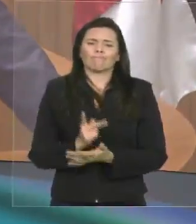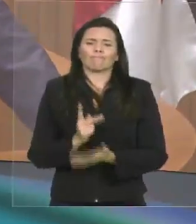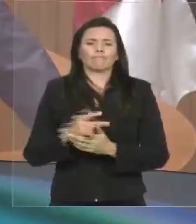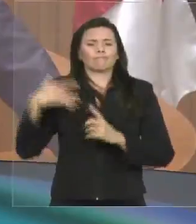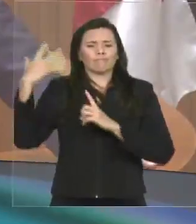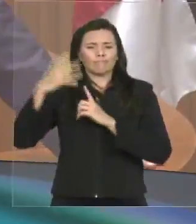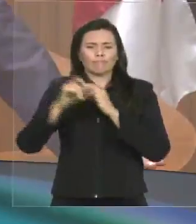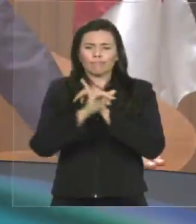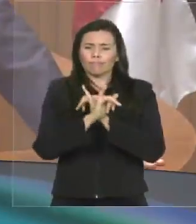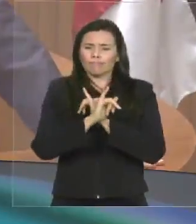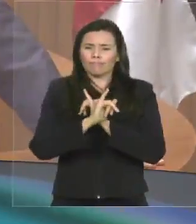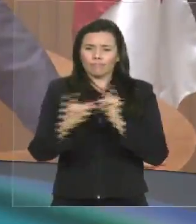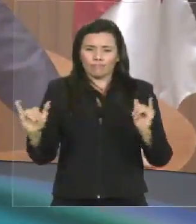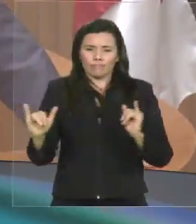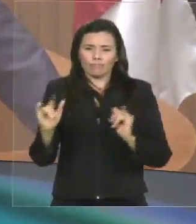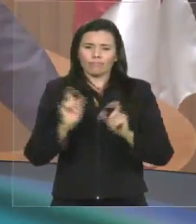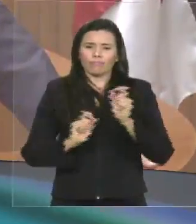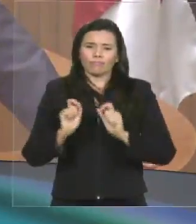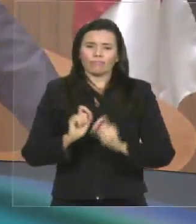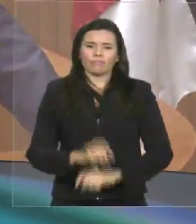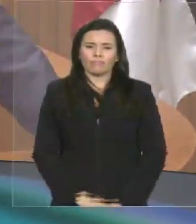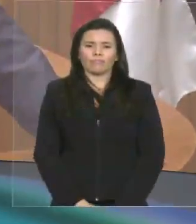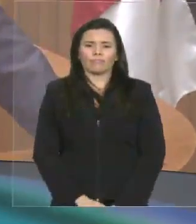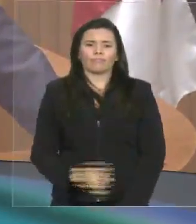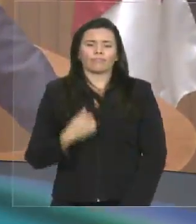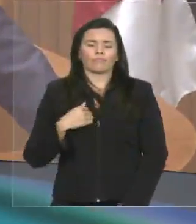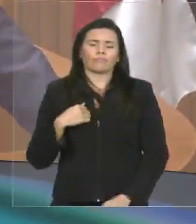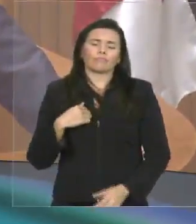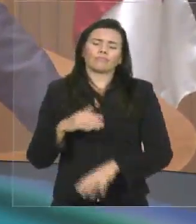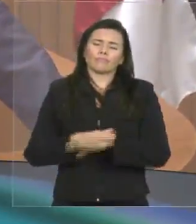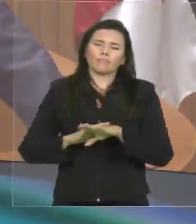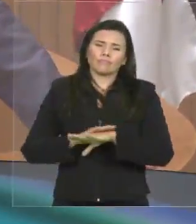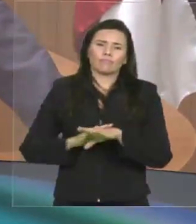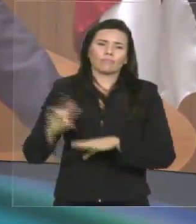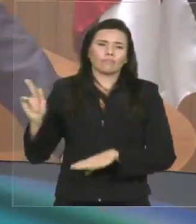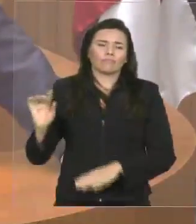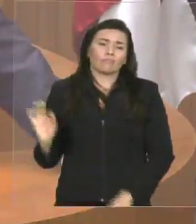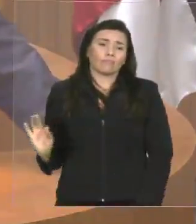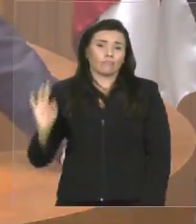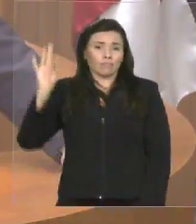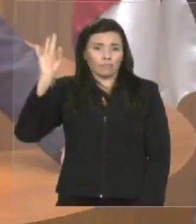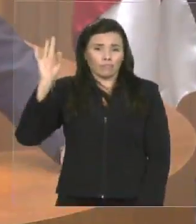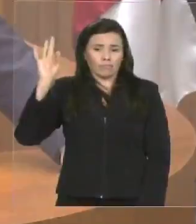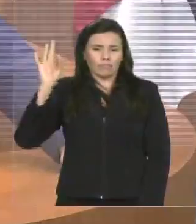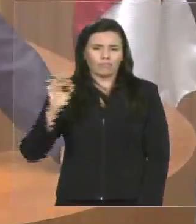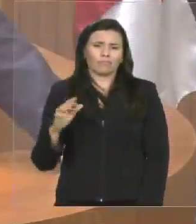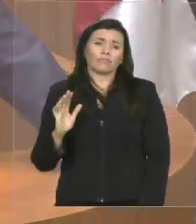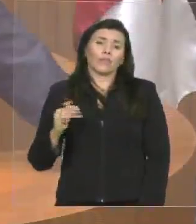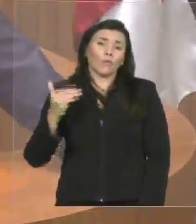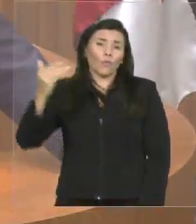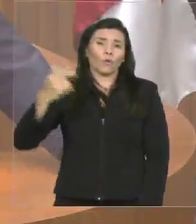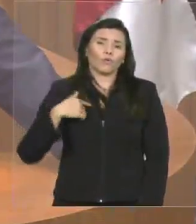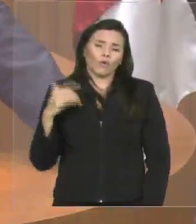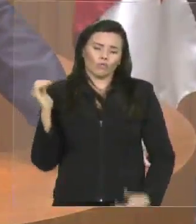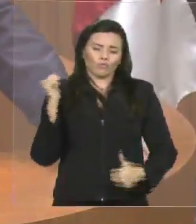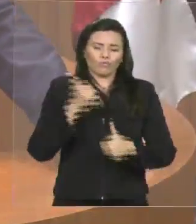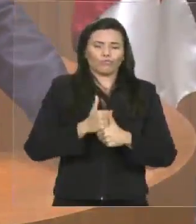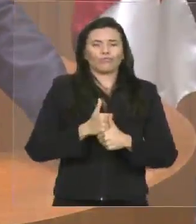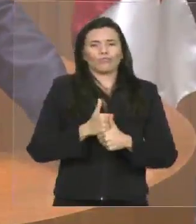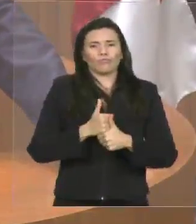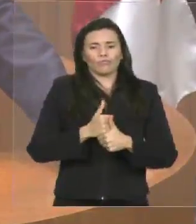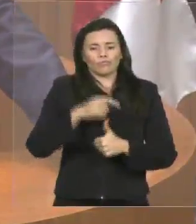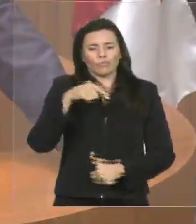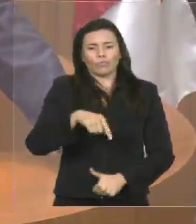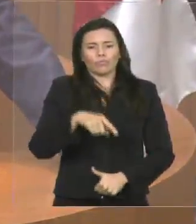temos dialogado com a Universidade Federal do Maranhão desde o início do nosso mandato. E agora avança